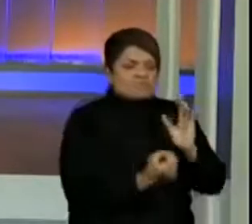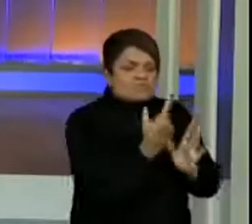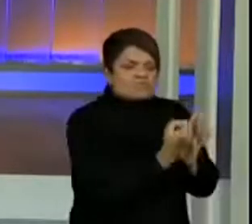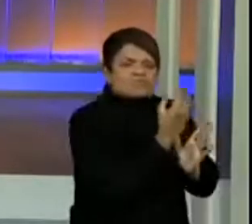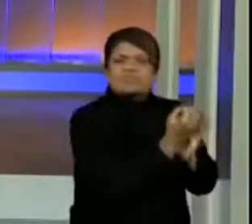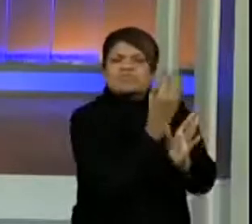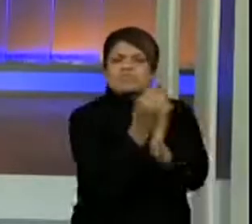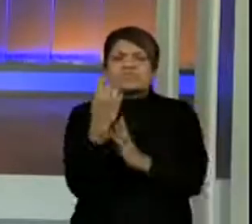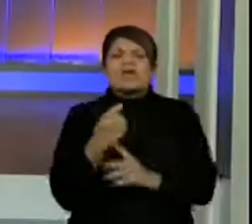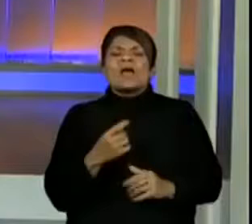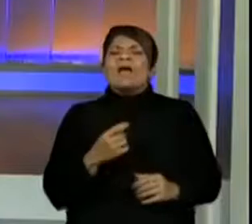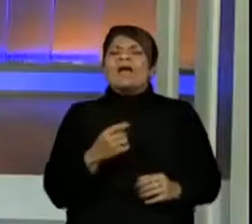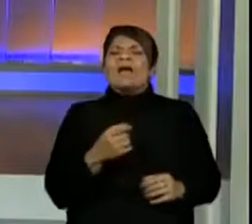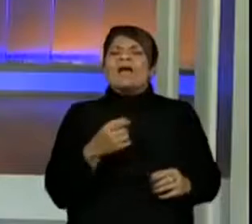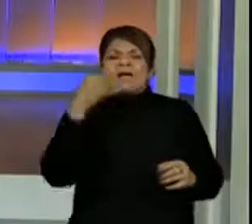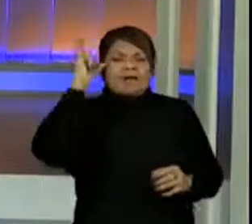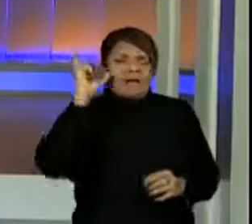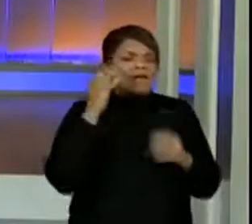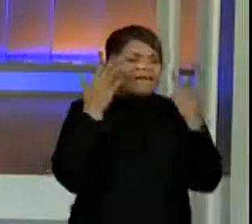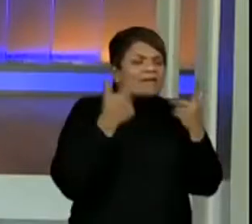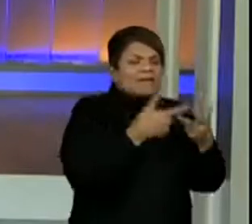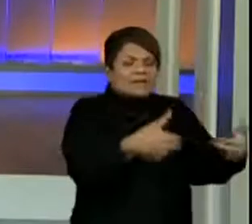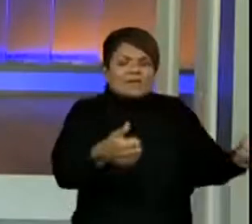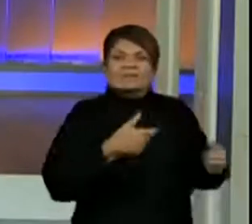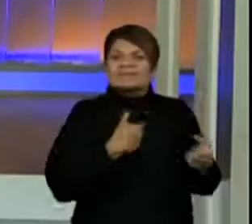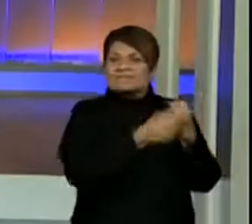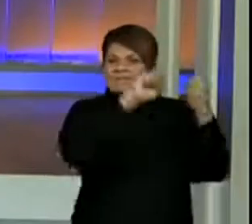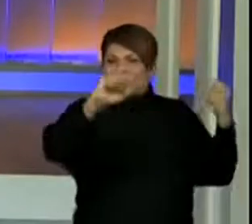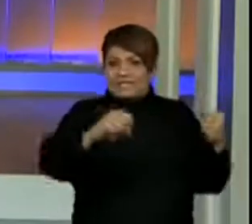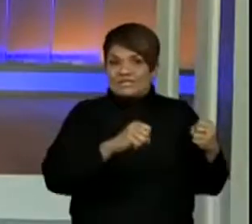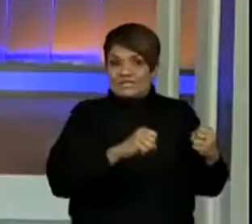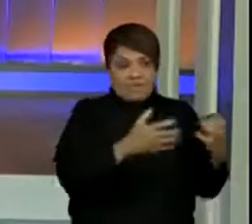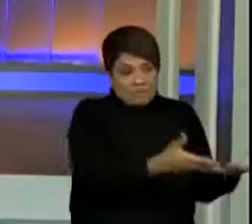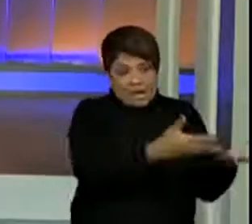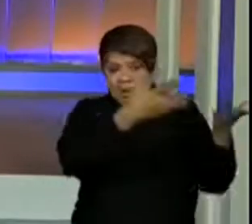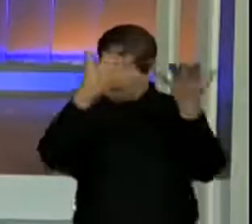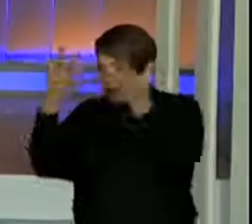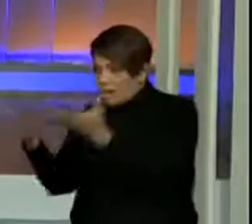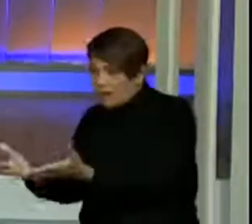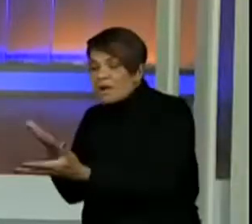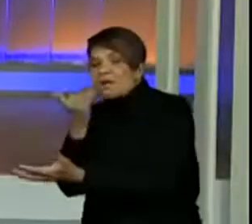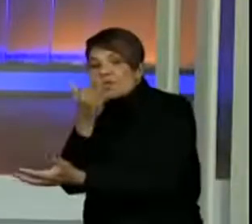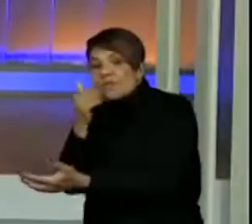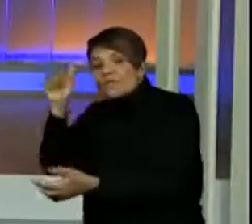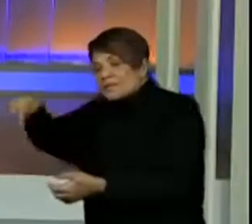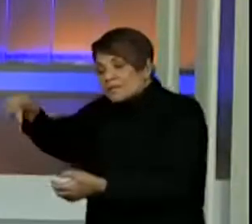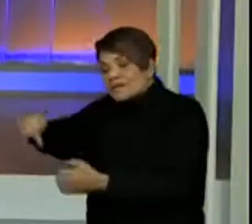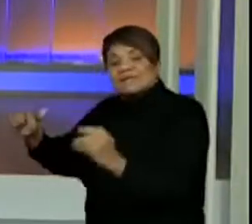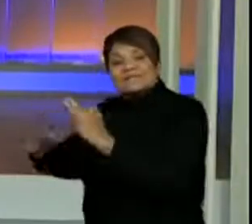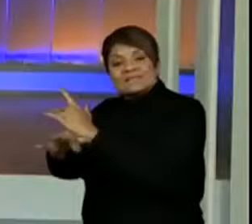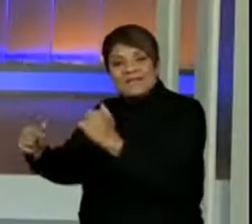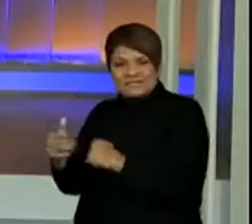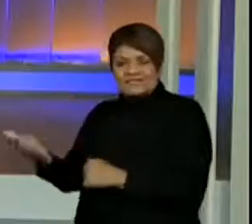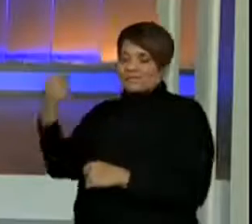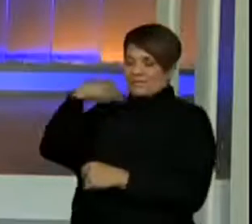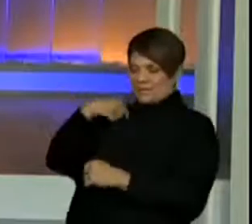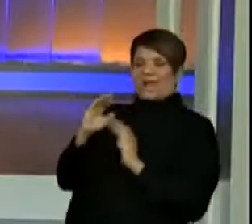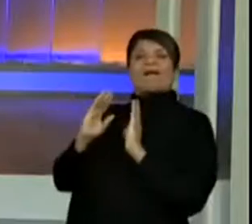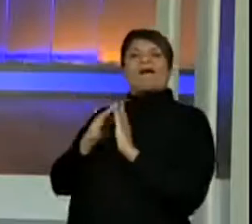pecuária muito grande para trazer a nossa comida aqui para a nossa casa.